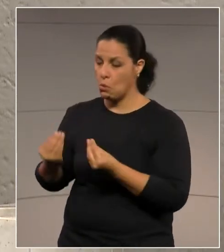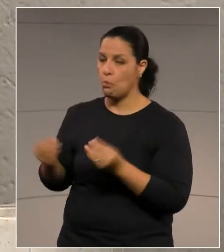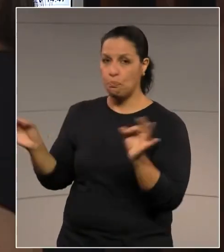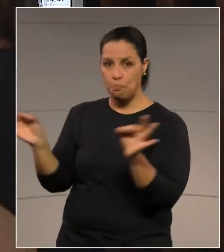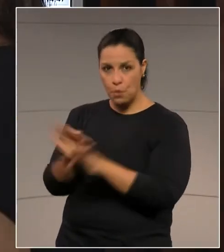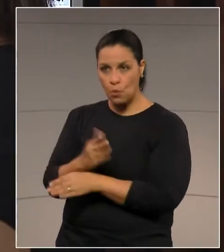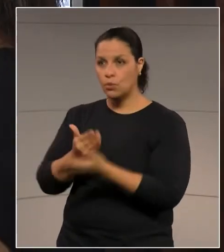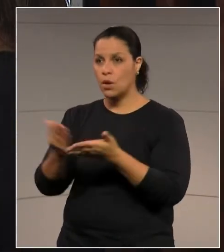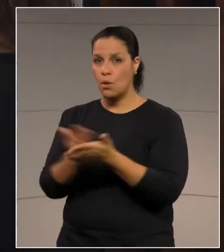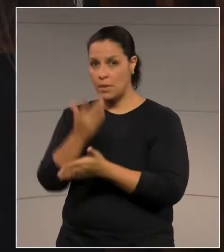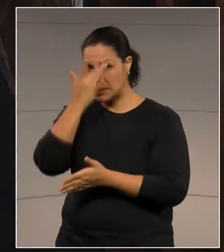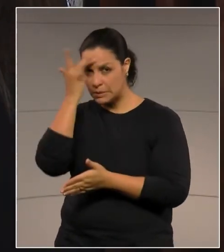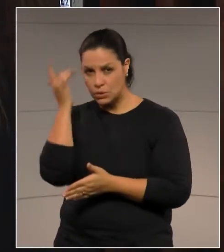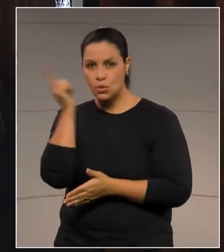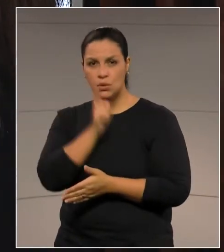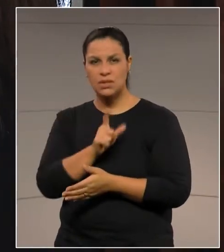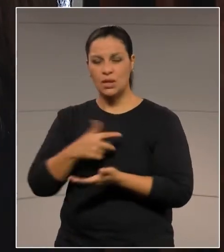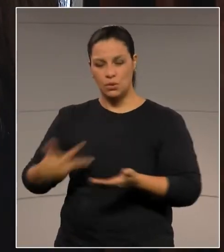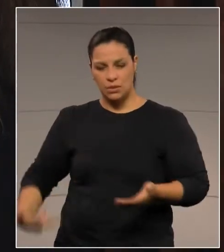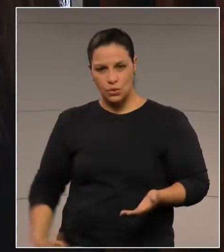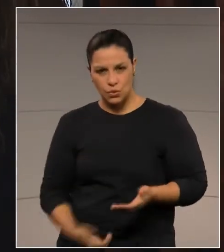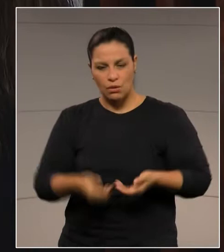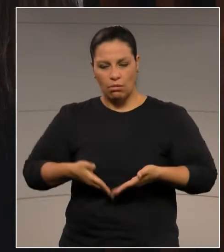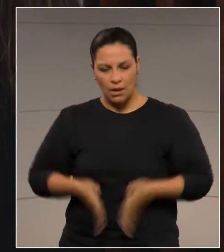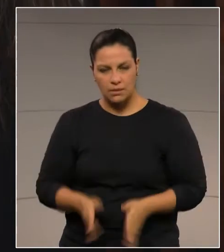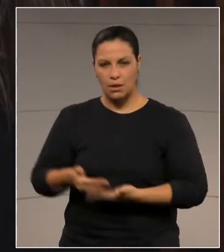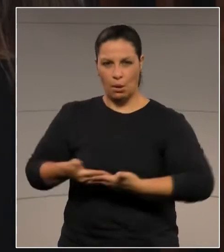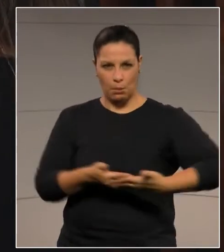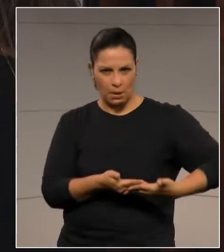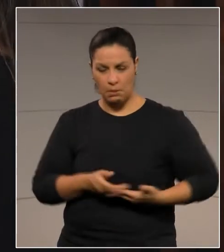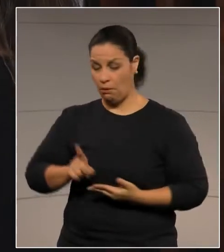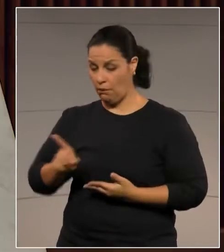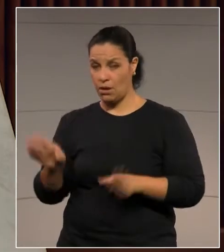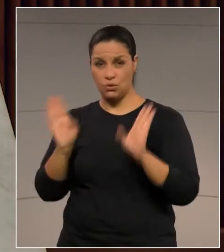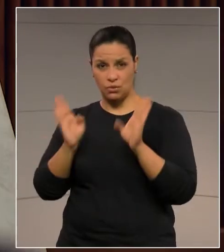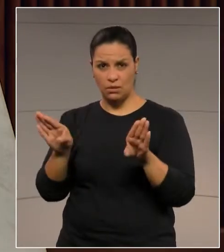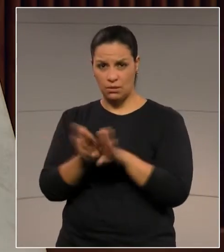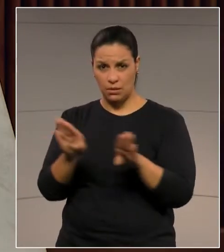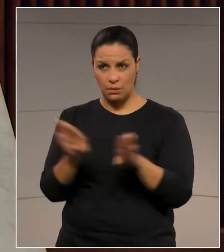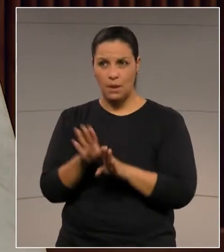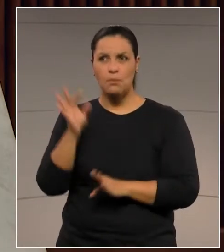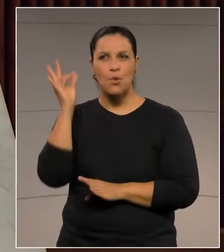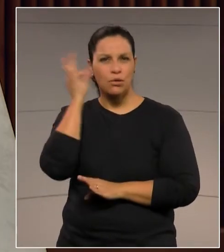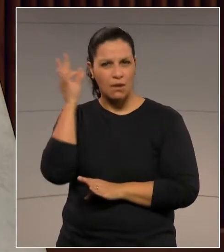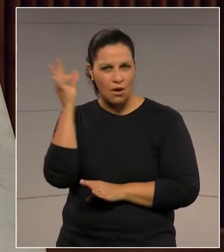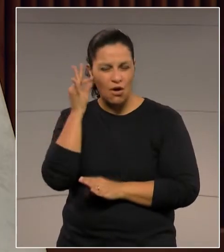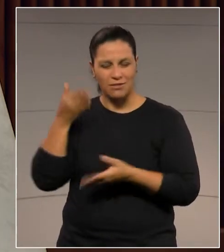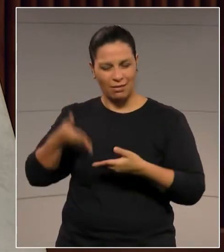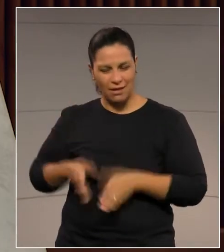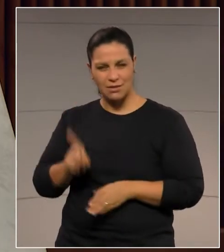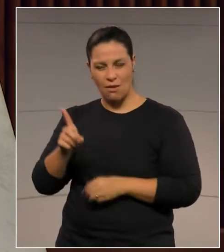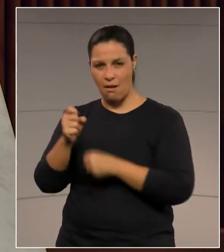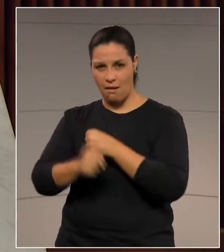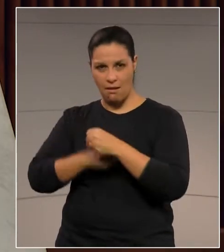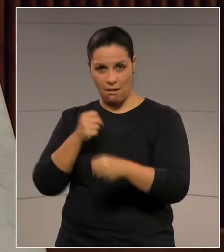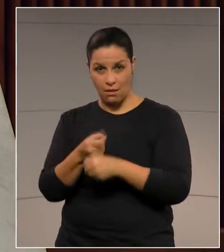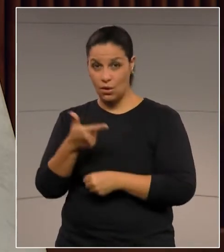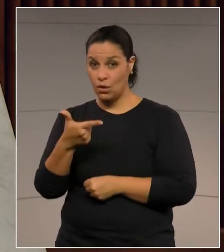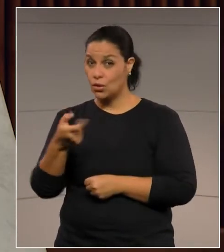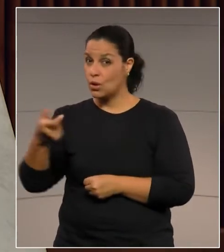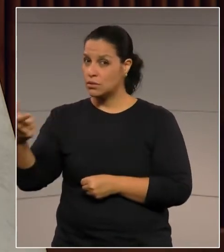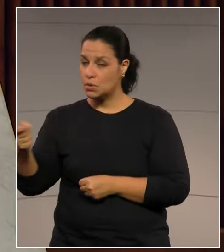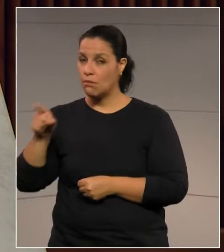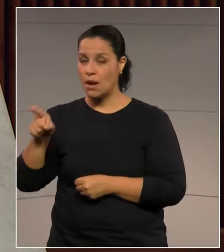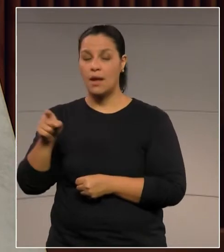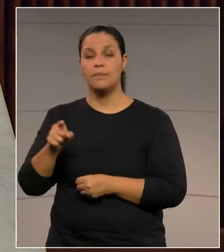partos foram realizados, bebês nasceram, pontagrossenses nasceram naquele ano, na